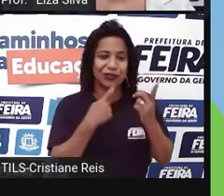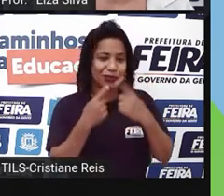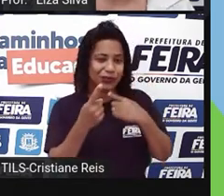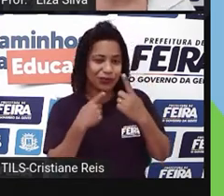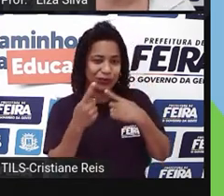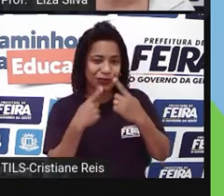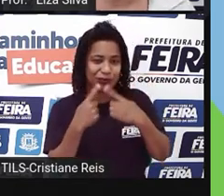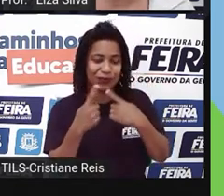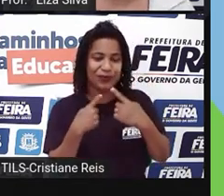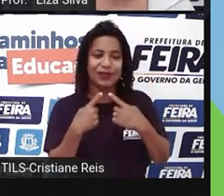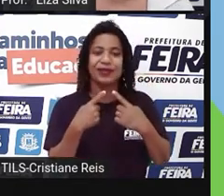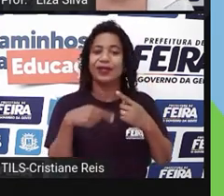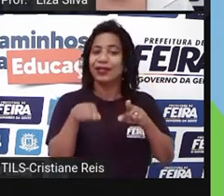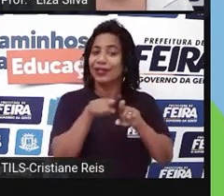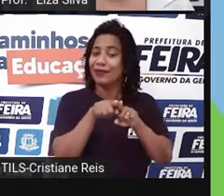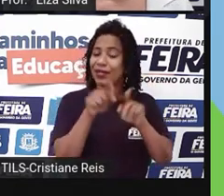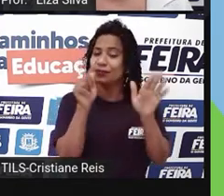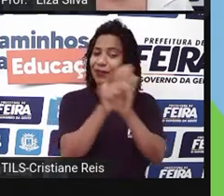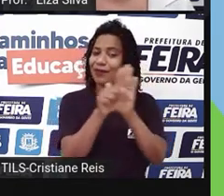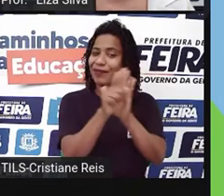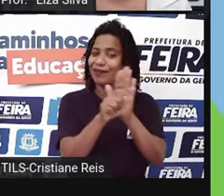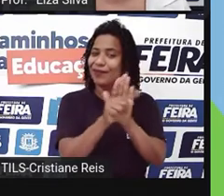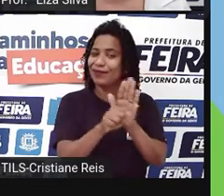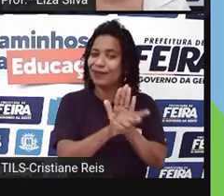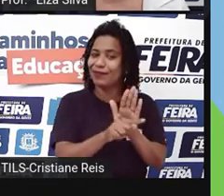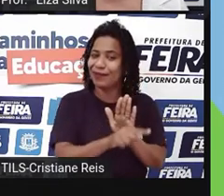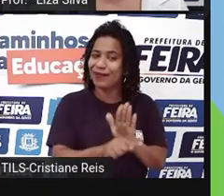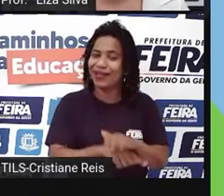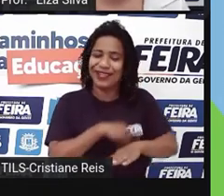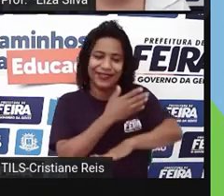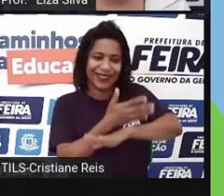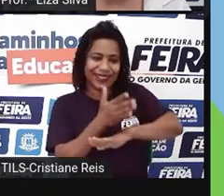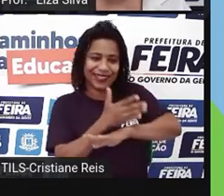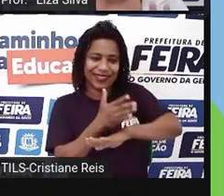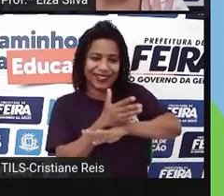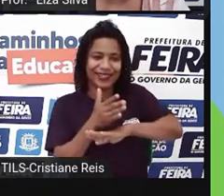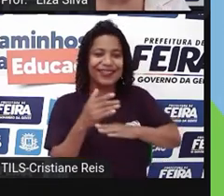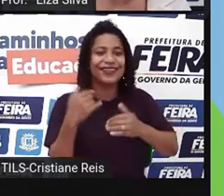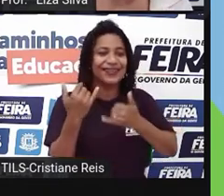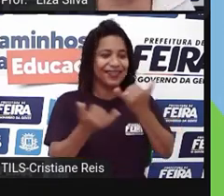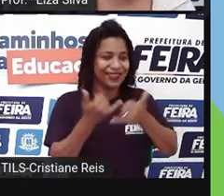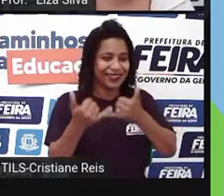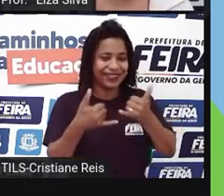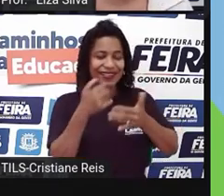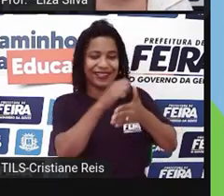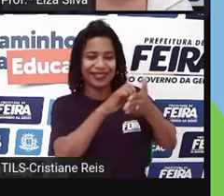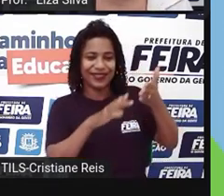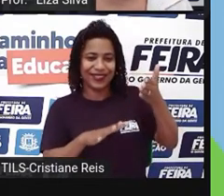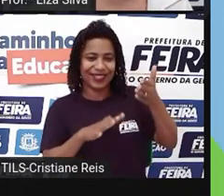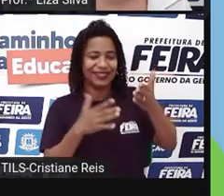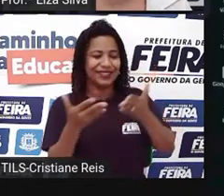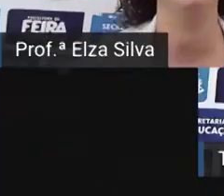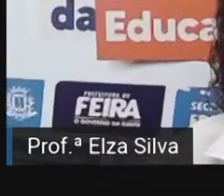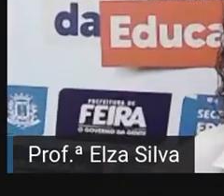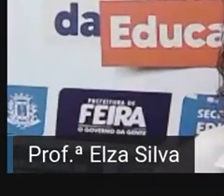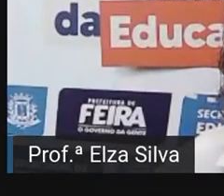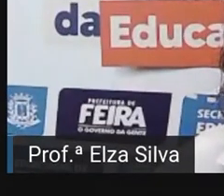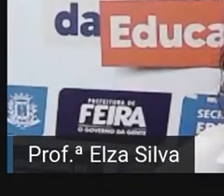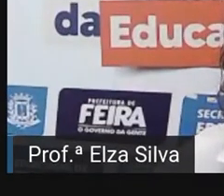utilizar os WH questions, nós vamos praticar essa atividade interativa. Just a moment, só um minutinho.